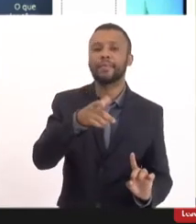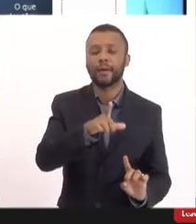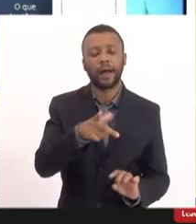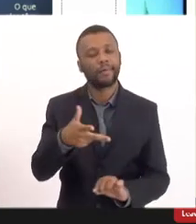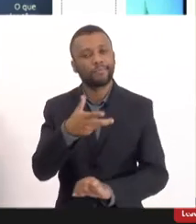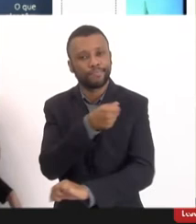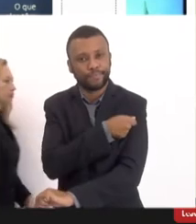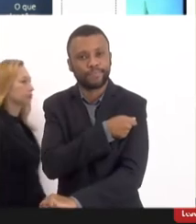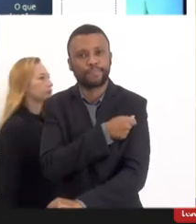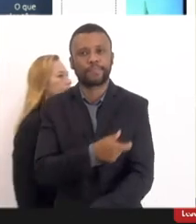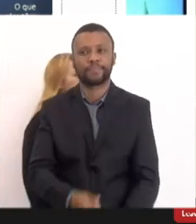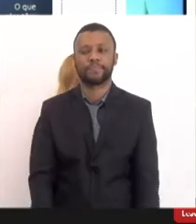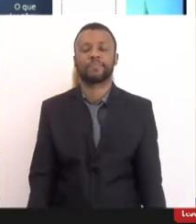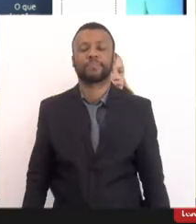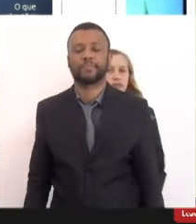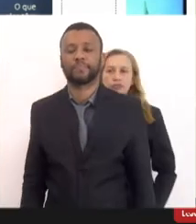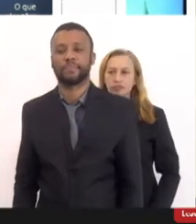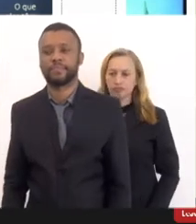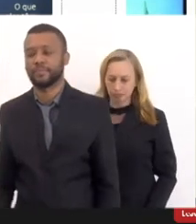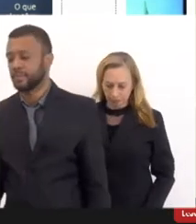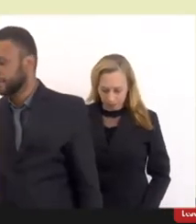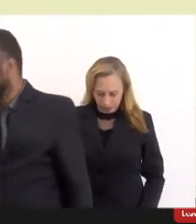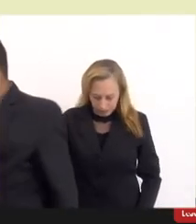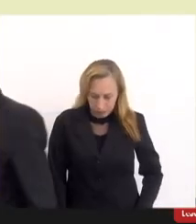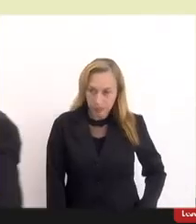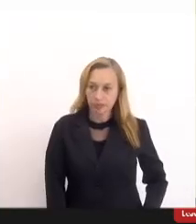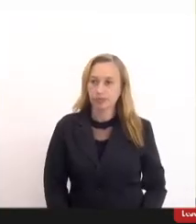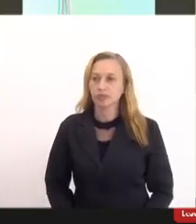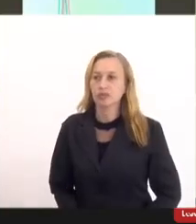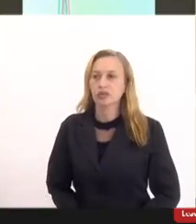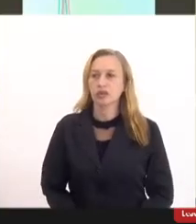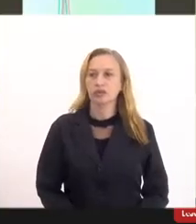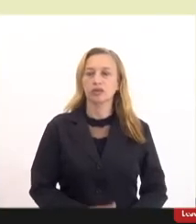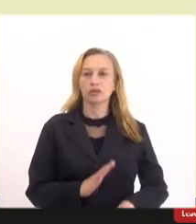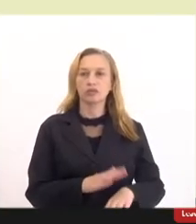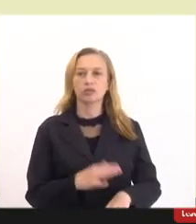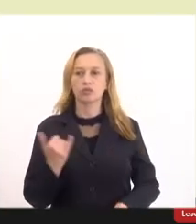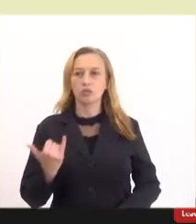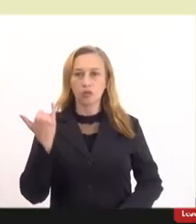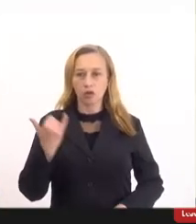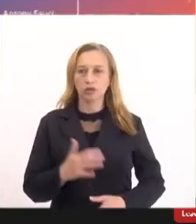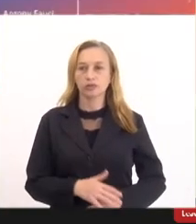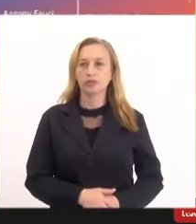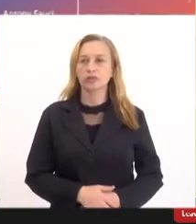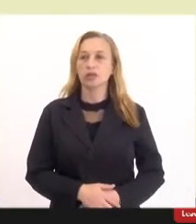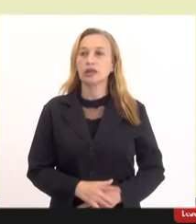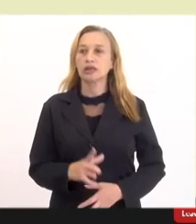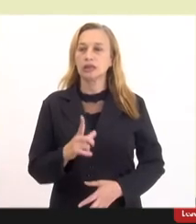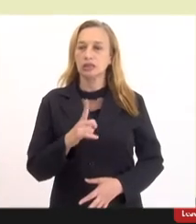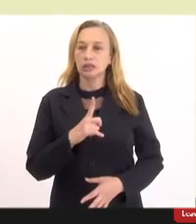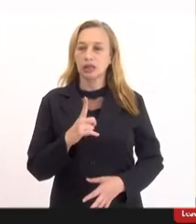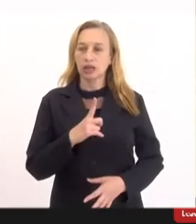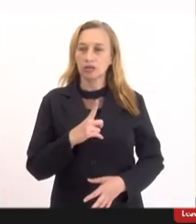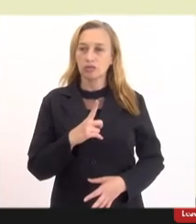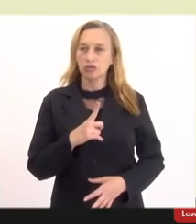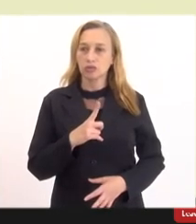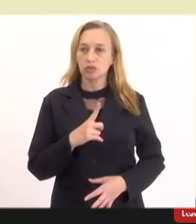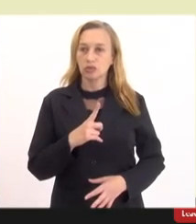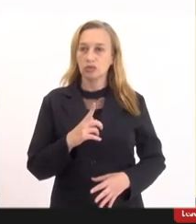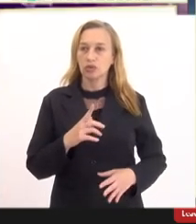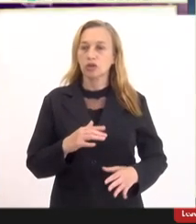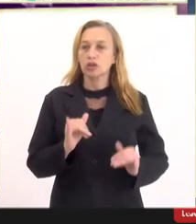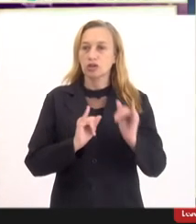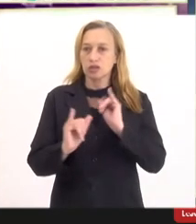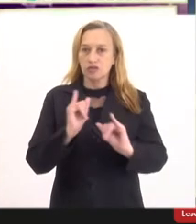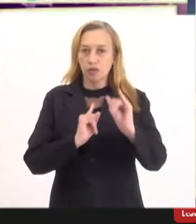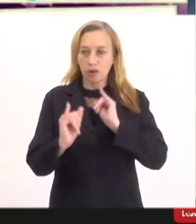vacina e esses pacientes ficam bem sem ela isso que é mais importante o importante é o que nós temos na mão o importante são dados e esses